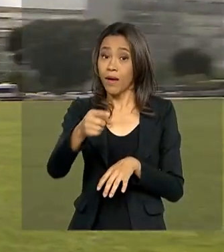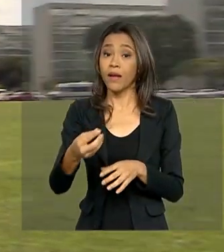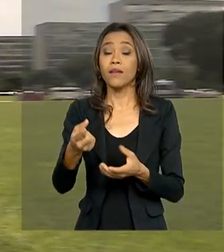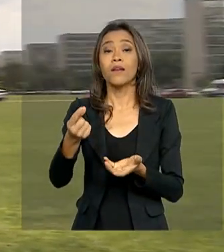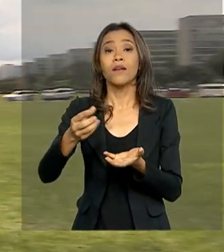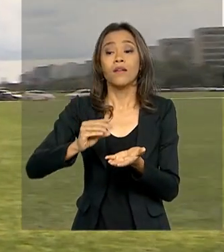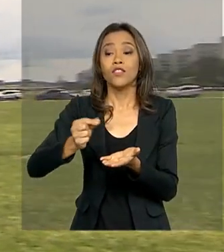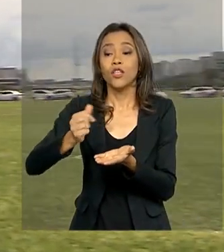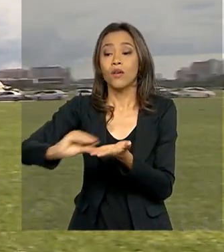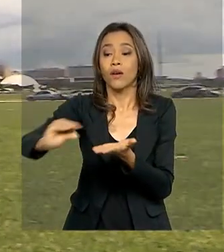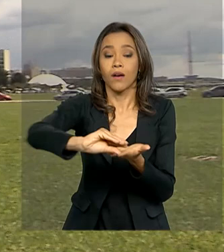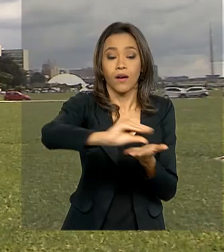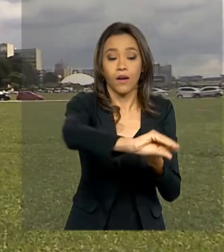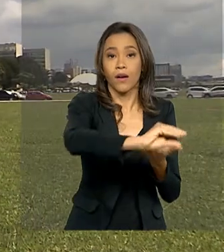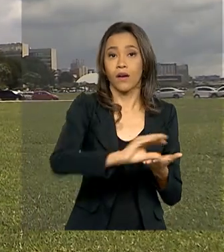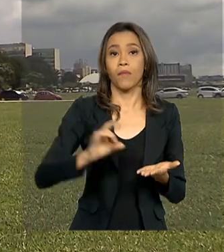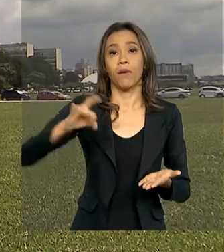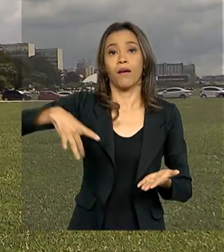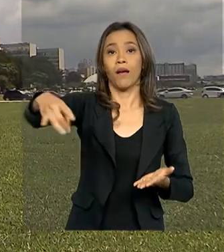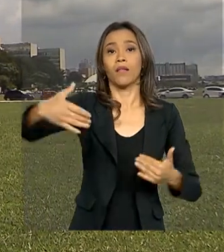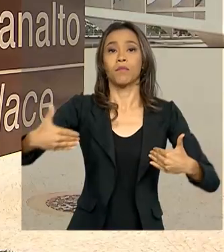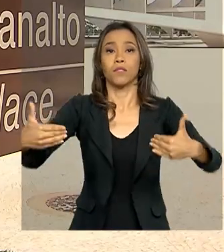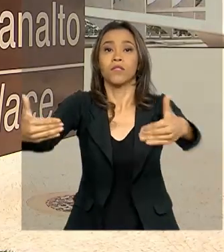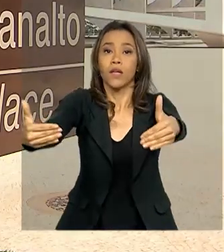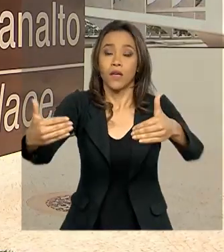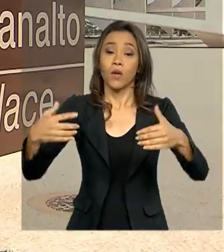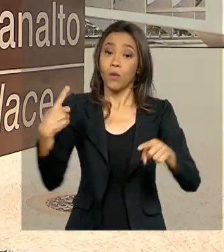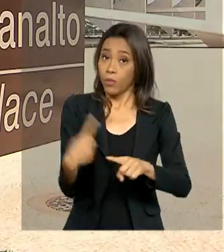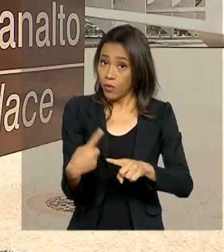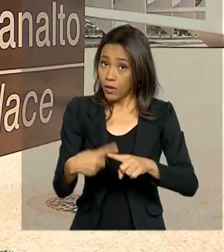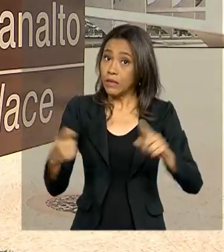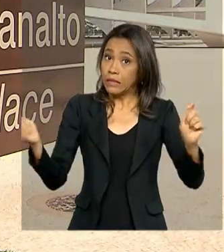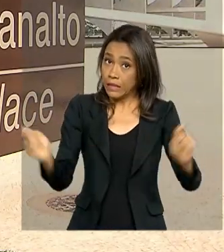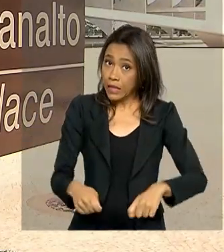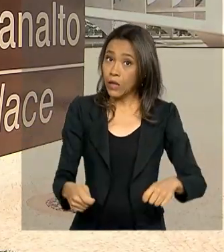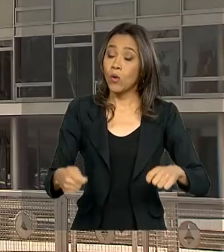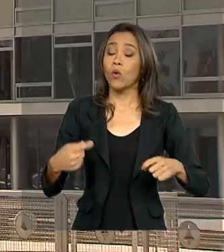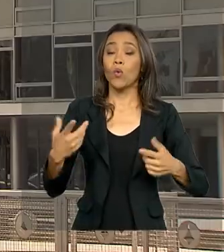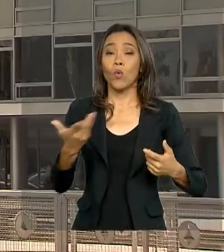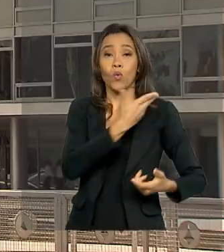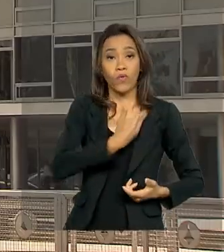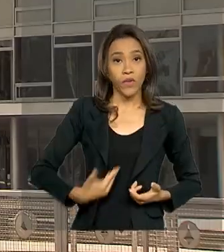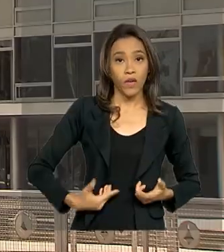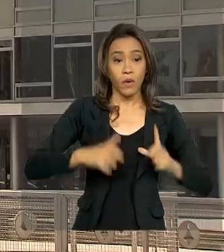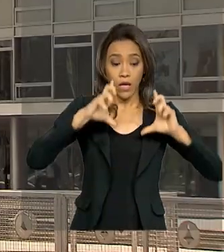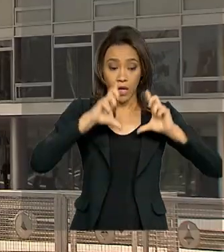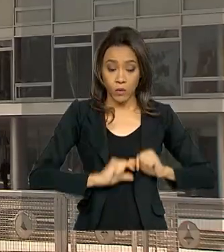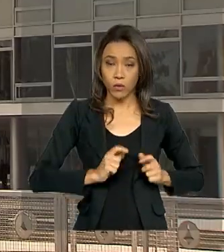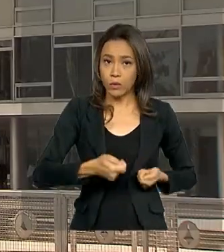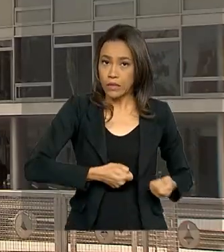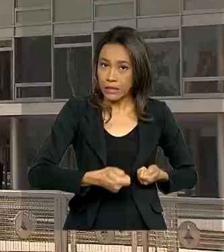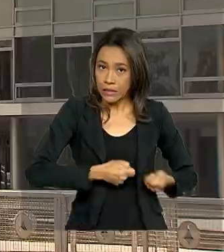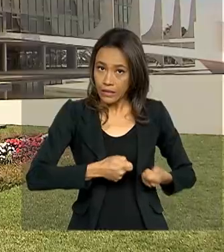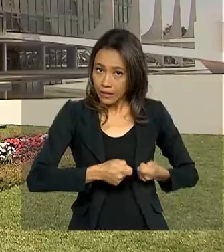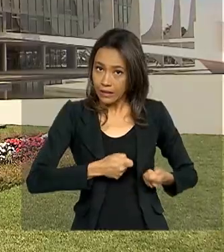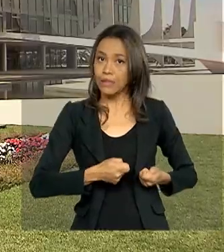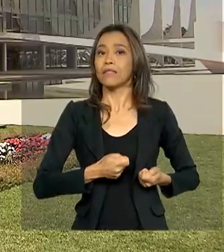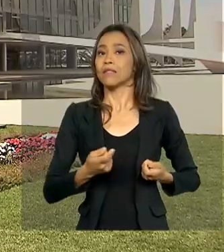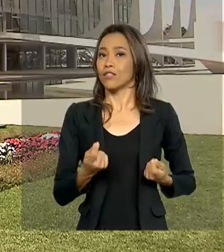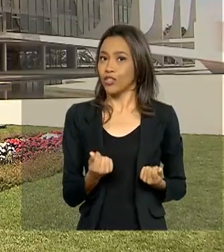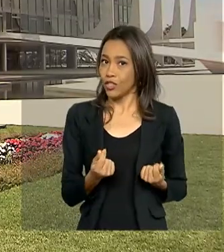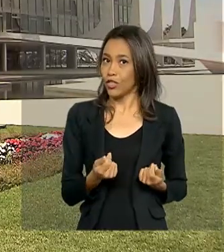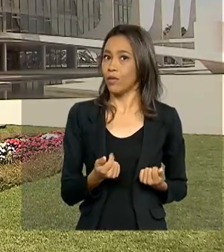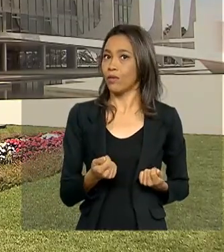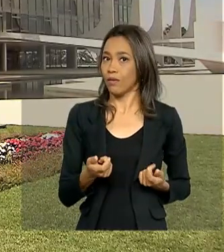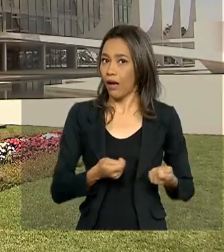políticas públicas. A liberação de recursos foi possível porque o governo reduziu gastos e obteve receitas extraordinárias, como,